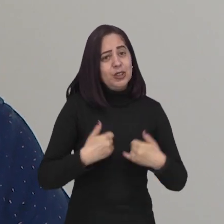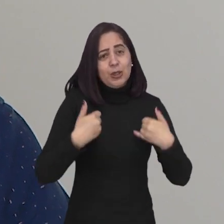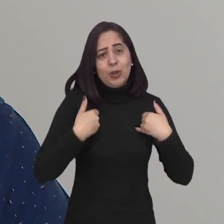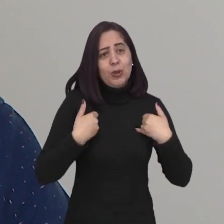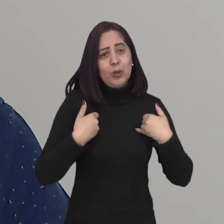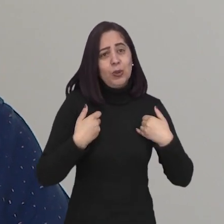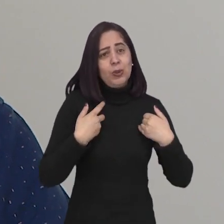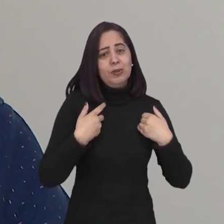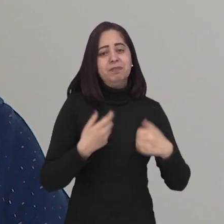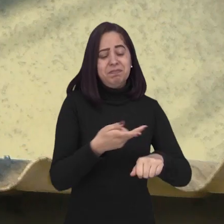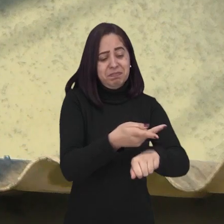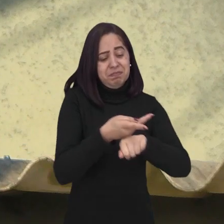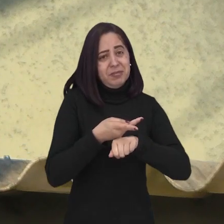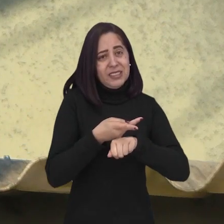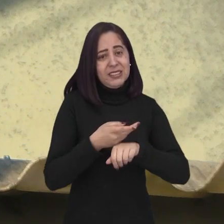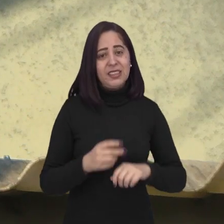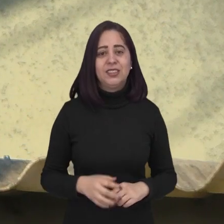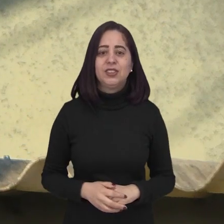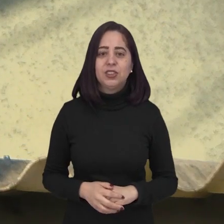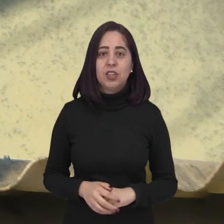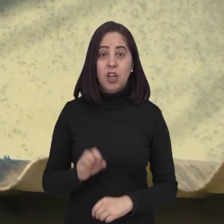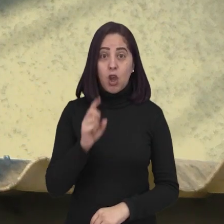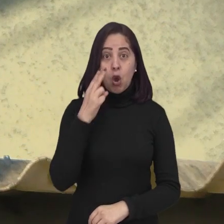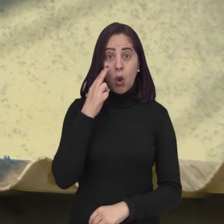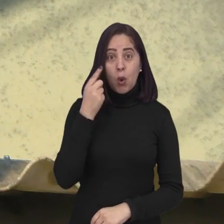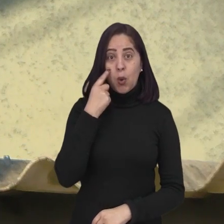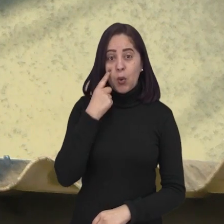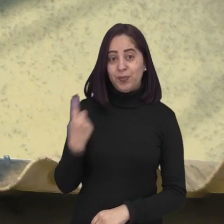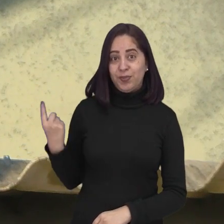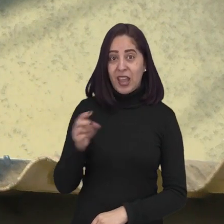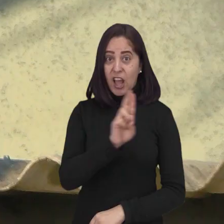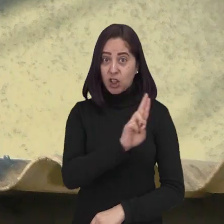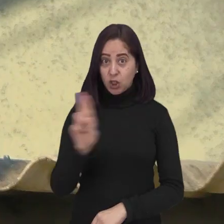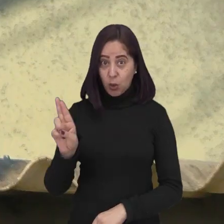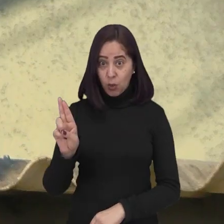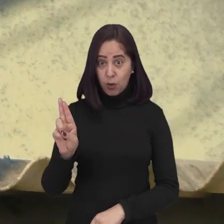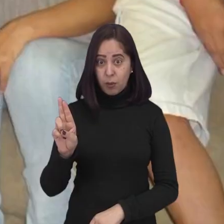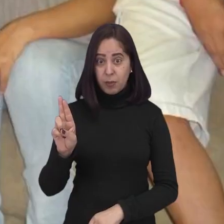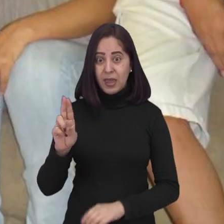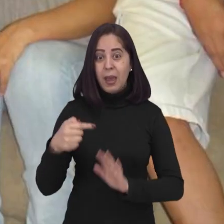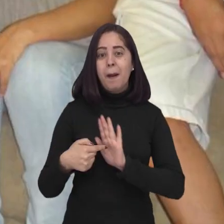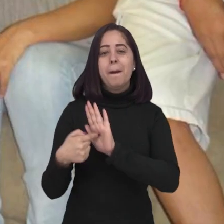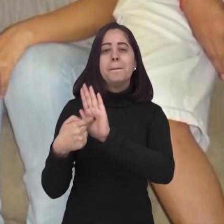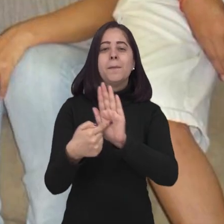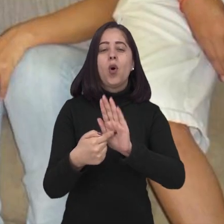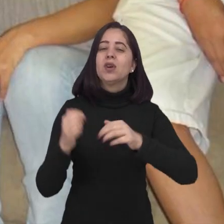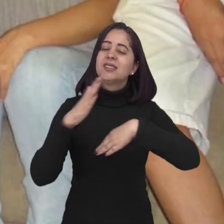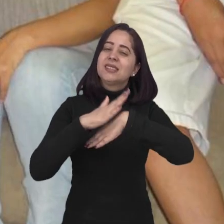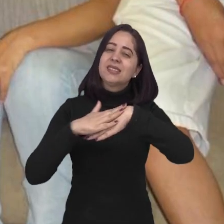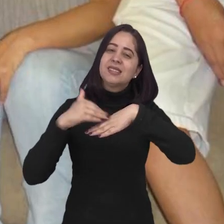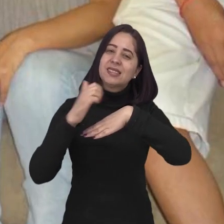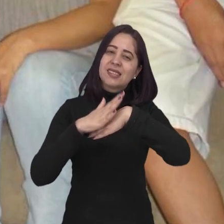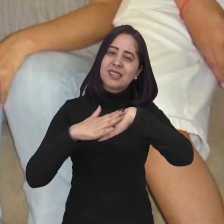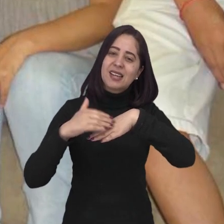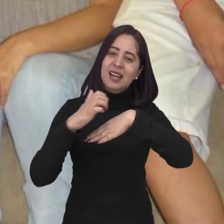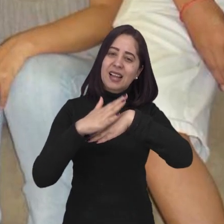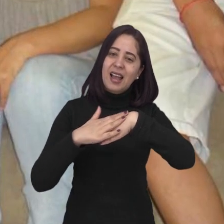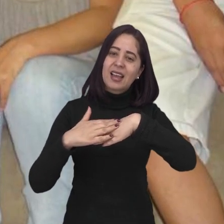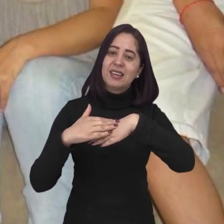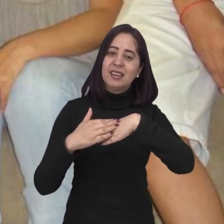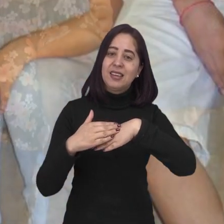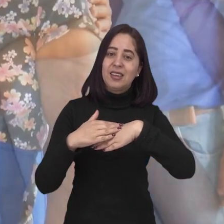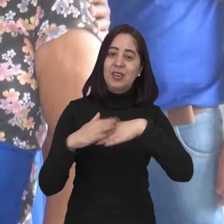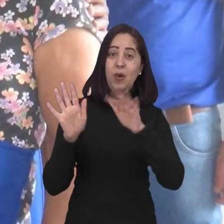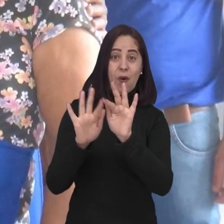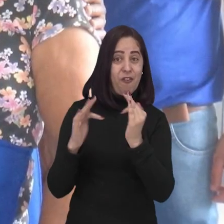presente da Câmara de São José. Hoje, esse nome escrito na placa mantém vivo o empenho e carinho que o Wilson tinha